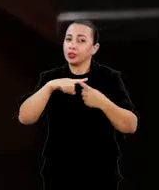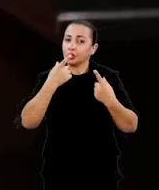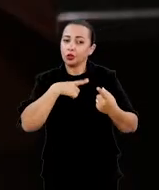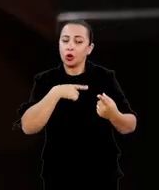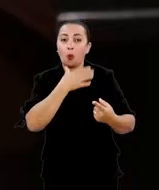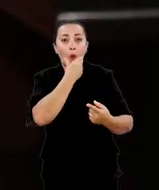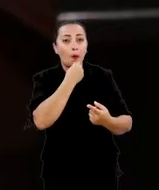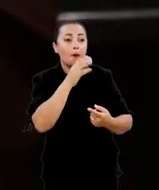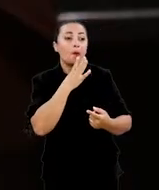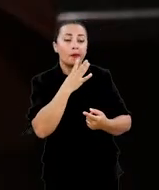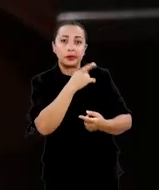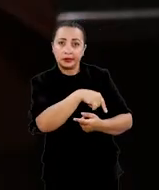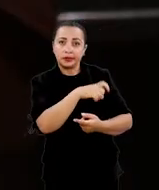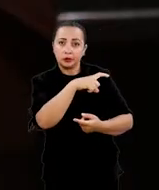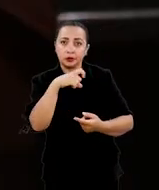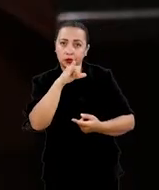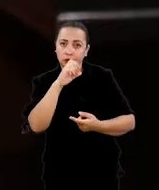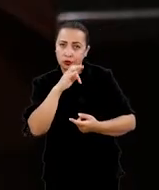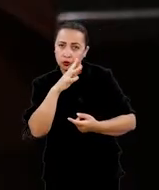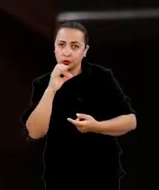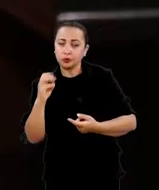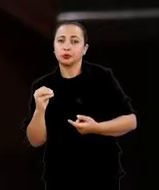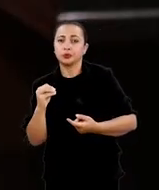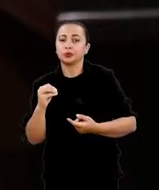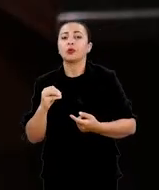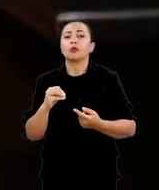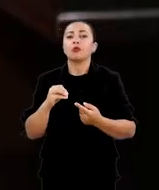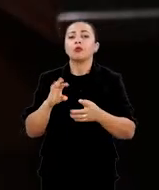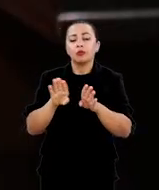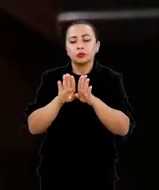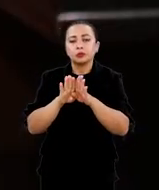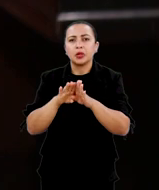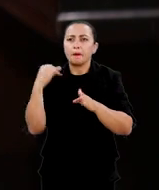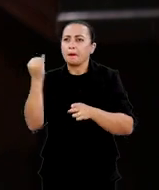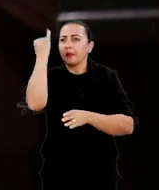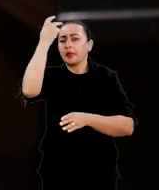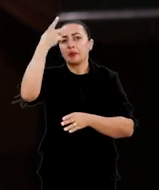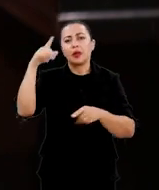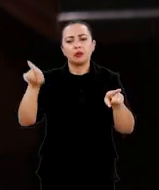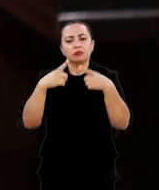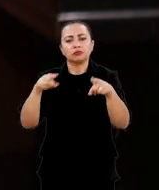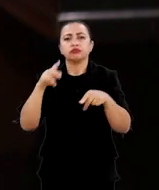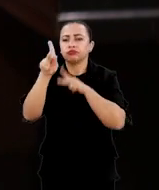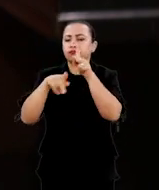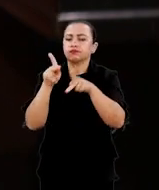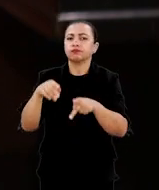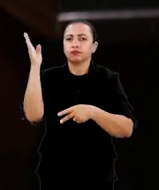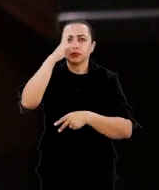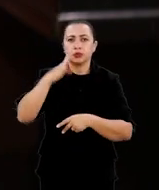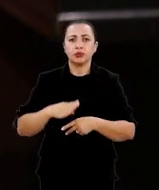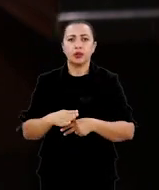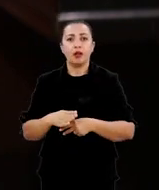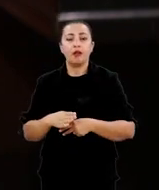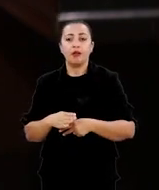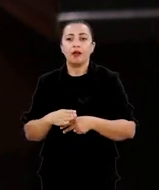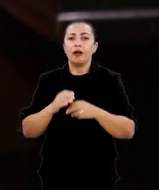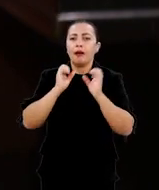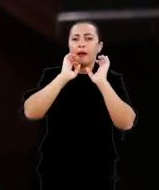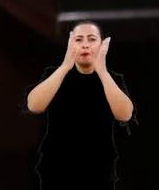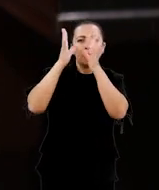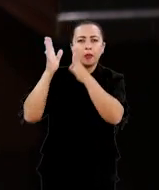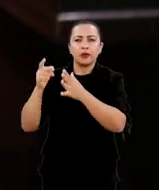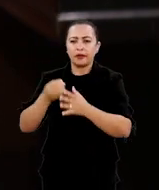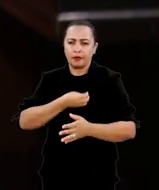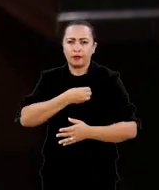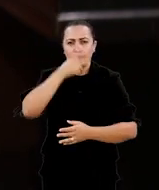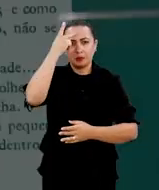Apesar dele ser um cara conhecido enquanto nome importante para a música popular brasileira, os dados biográficos dele